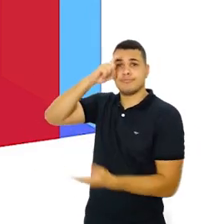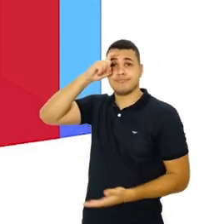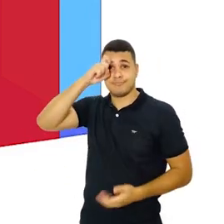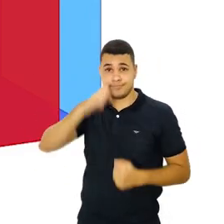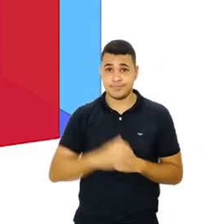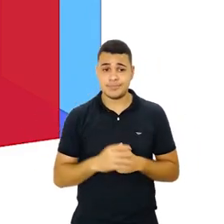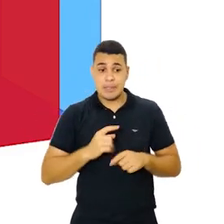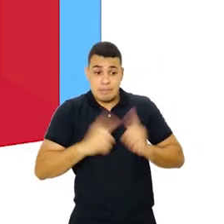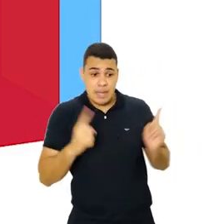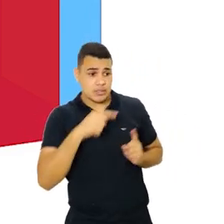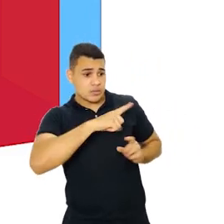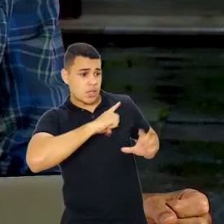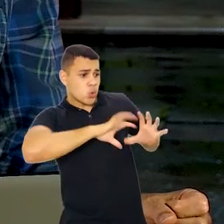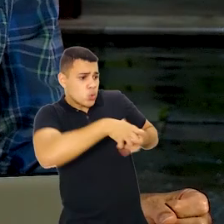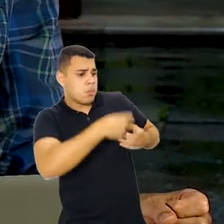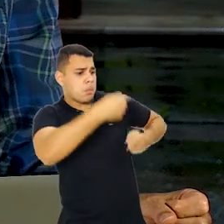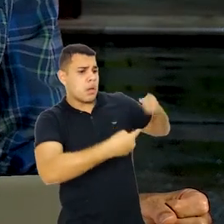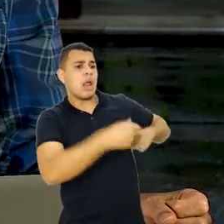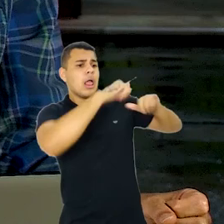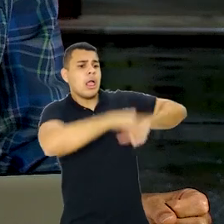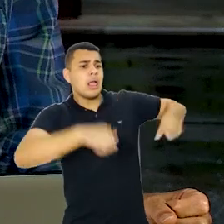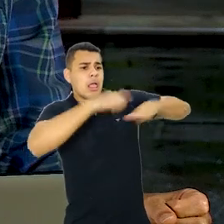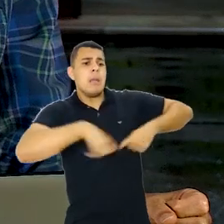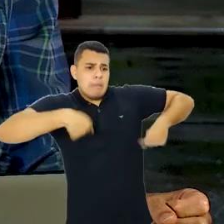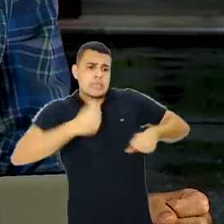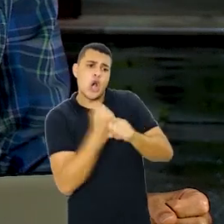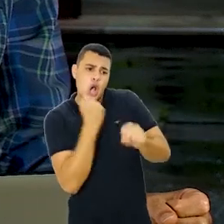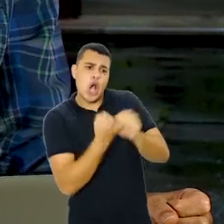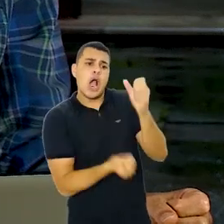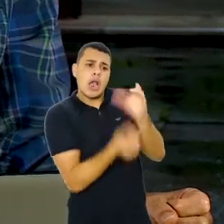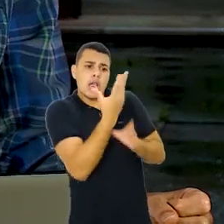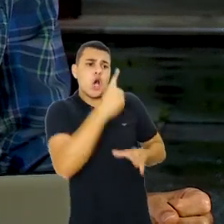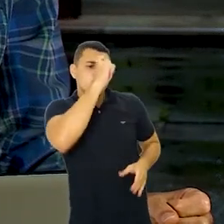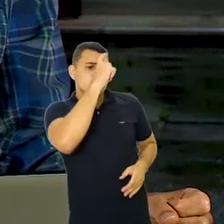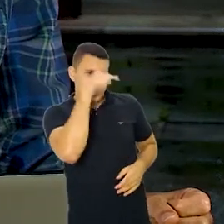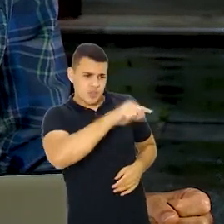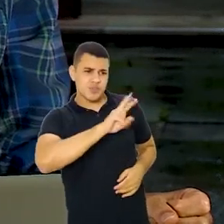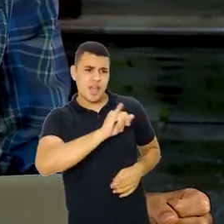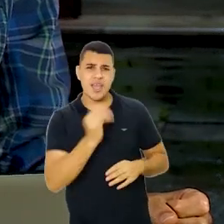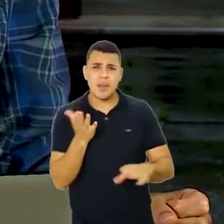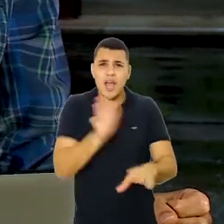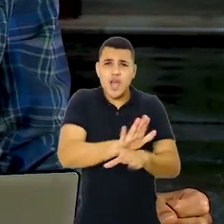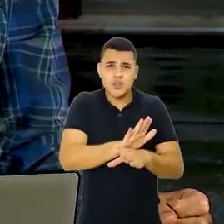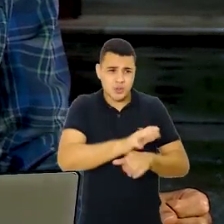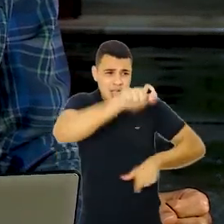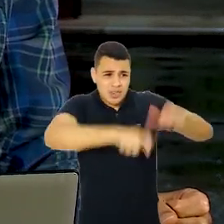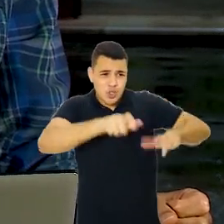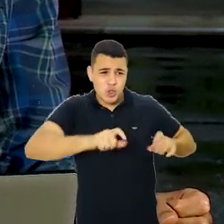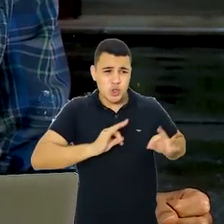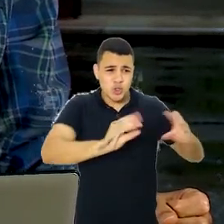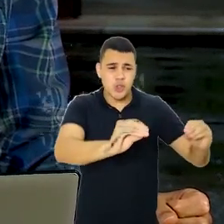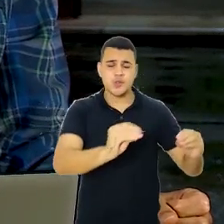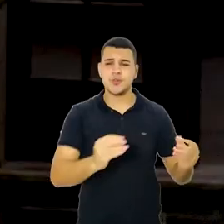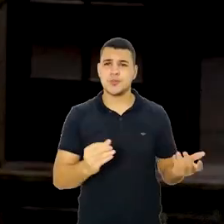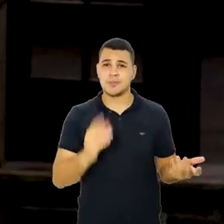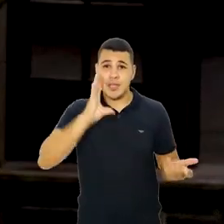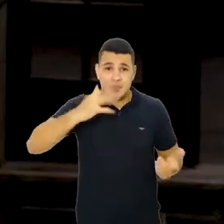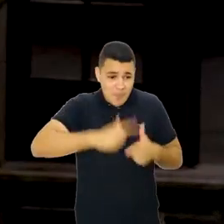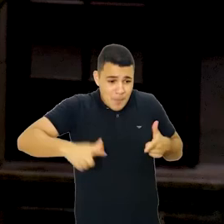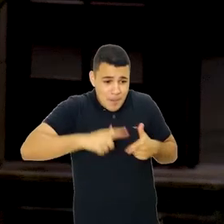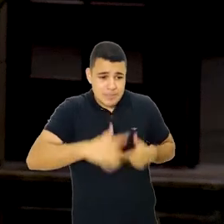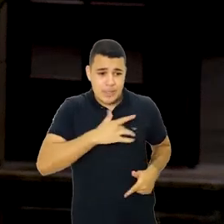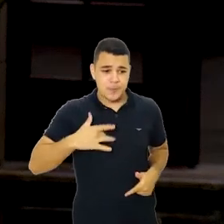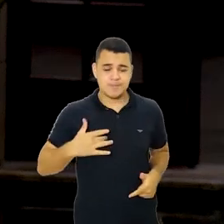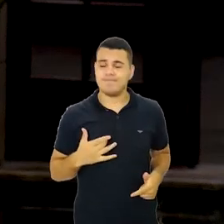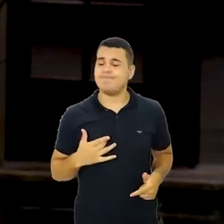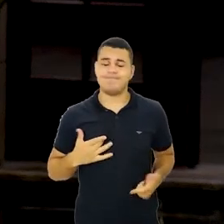foram internadas. A gente vê os políticos falando em construir hospitais, como se isso fosse resolver o problema de saúde